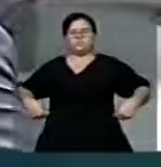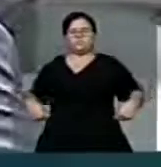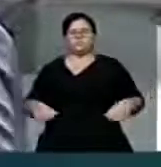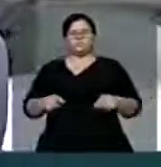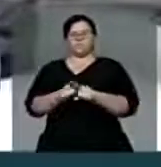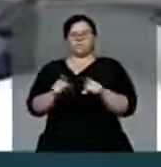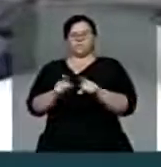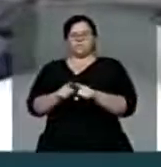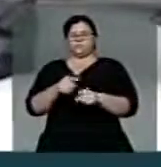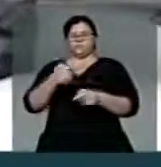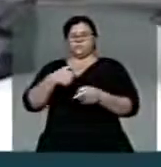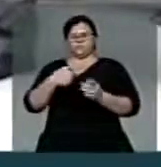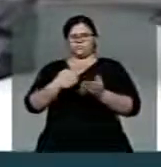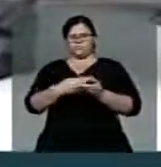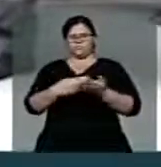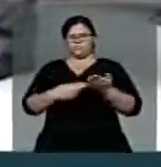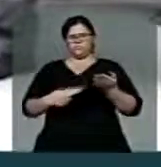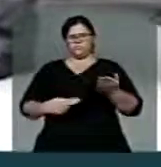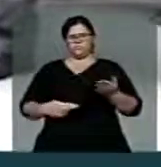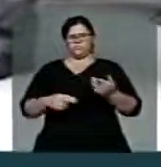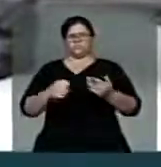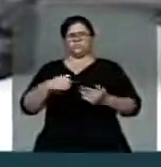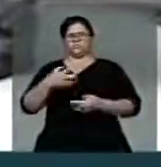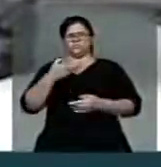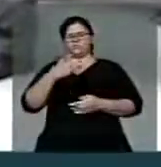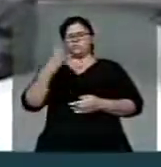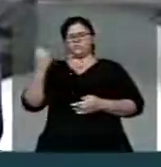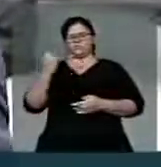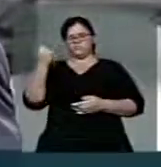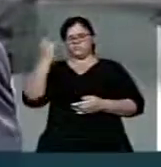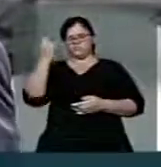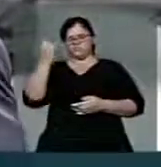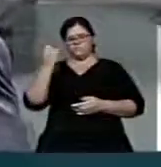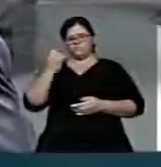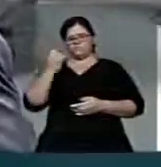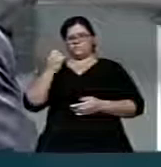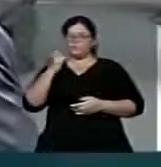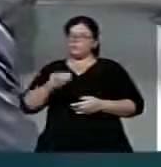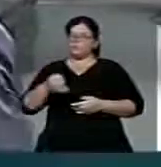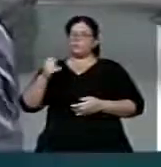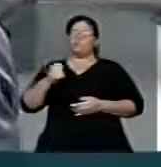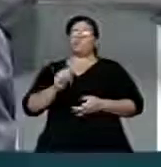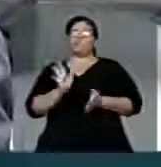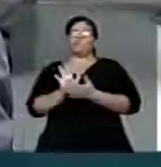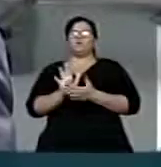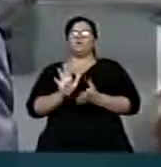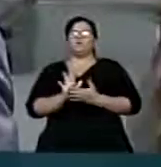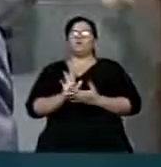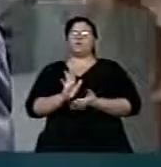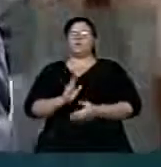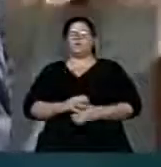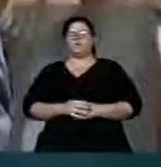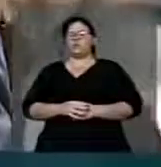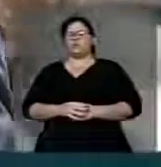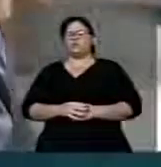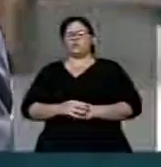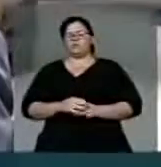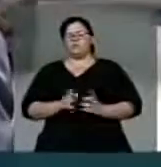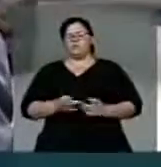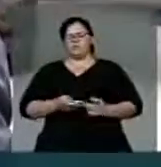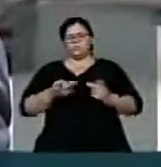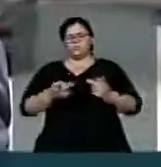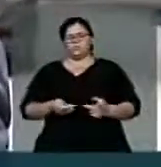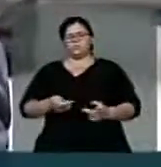condição de relator, quero aproveitar também e parabenizar o nobre deputado Paulo Teixeira, um projeto muito